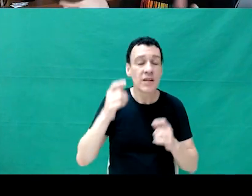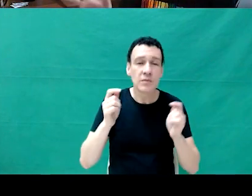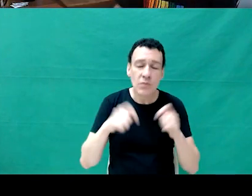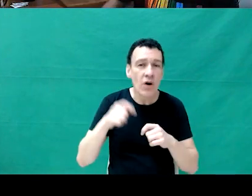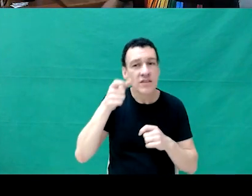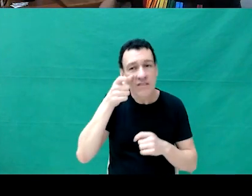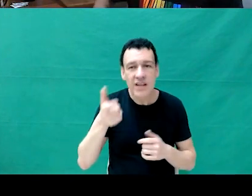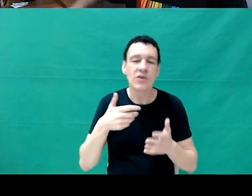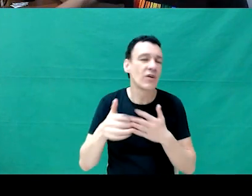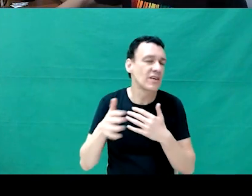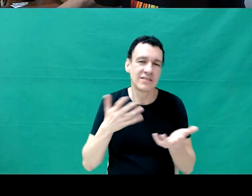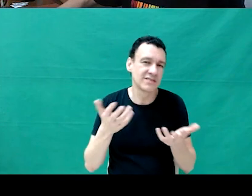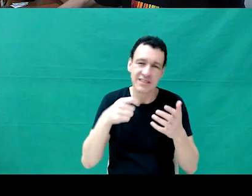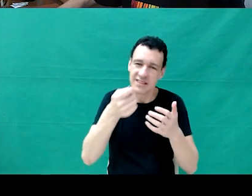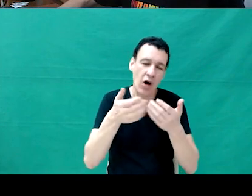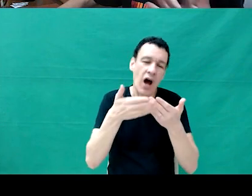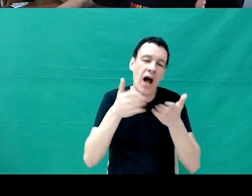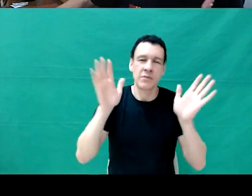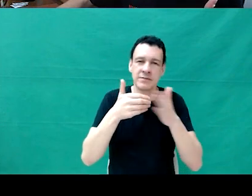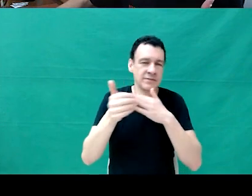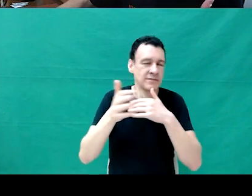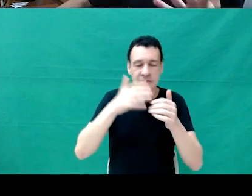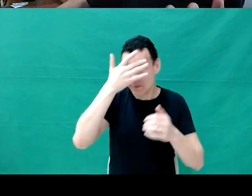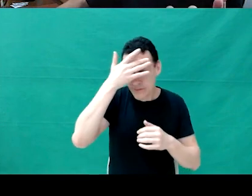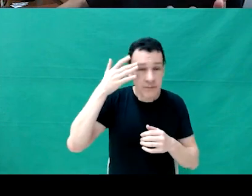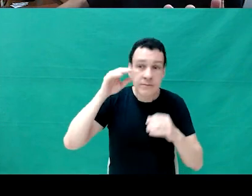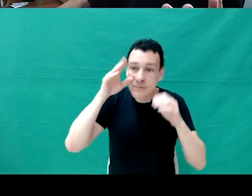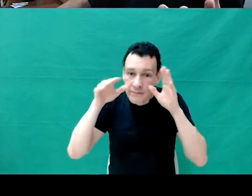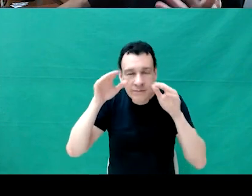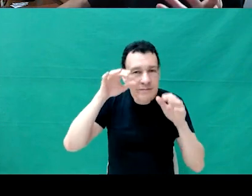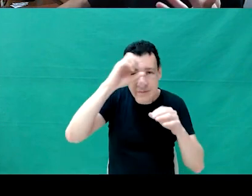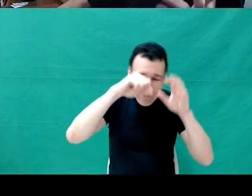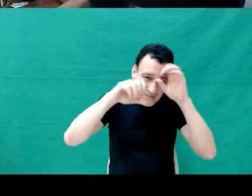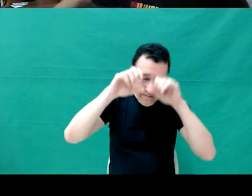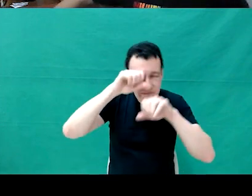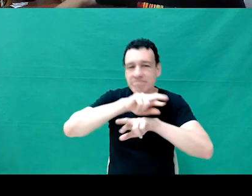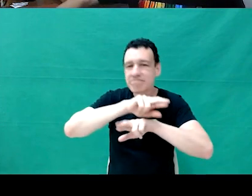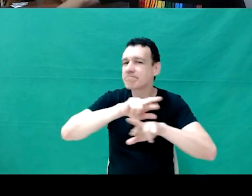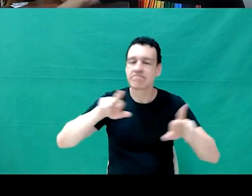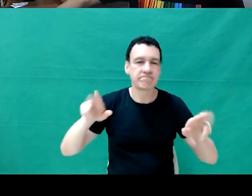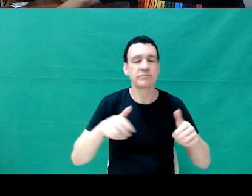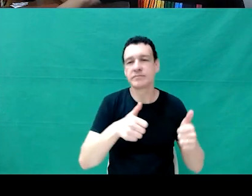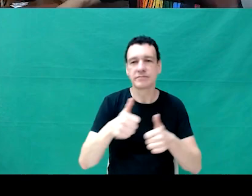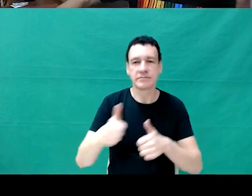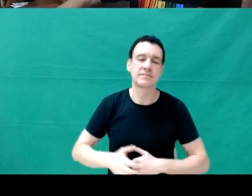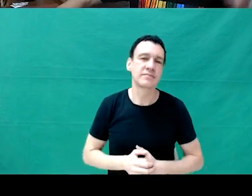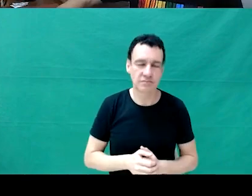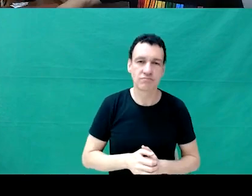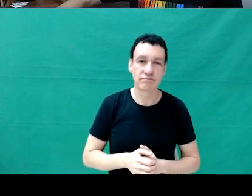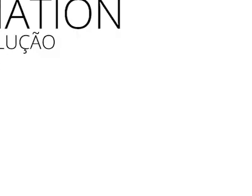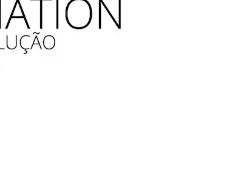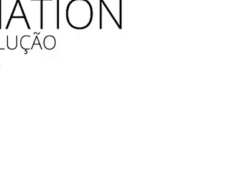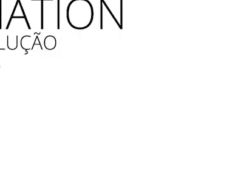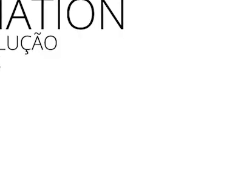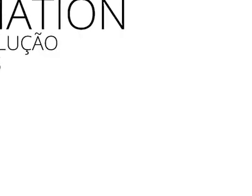oportunidade para todo mundo de correr atrás de seus sonhos e de transformar os espaços. É isso, muito